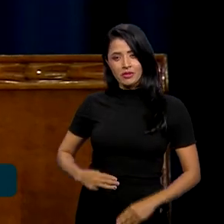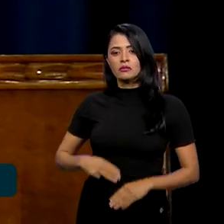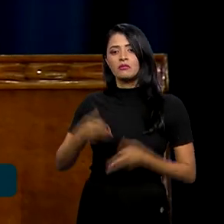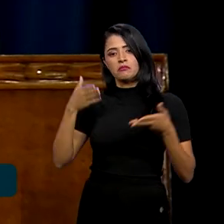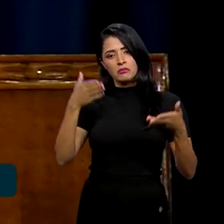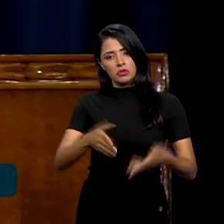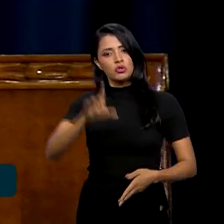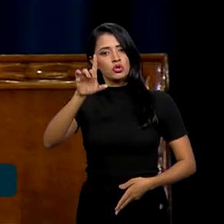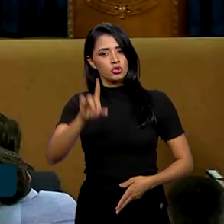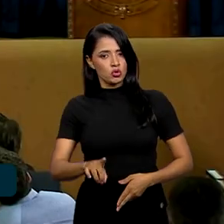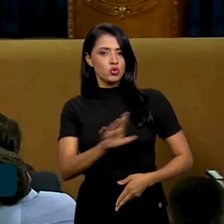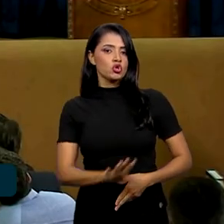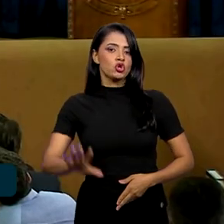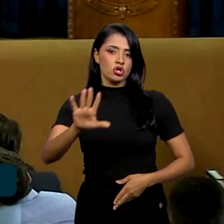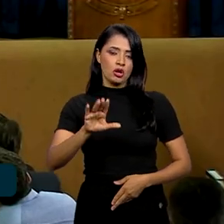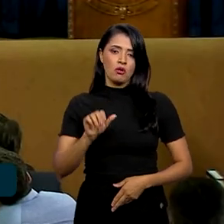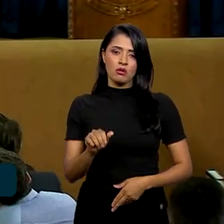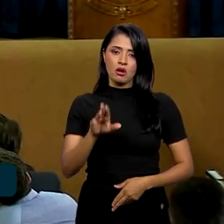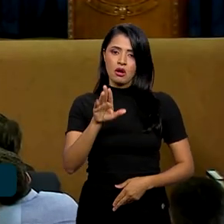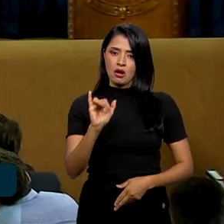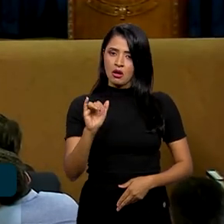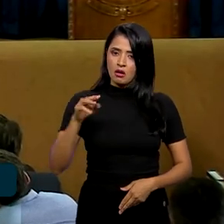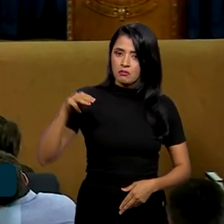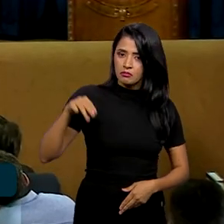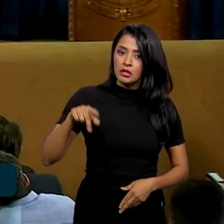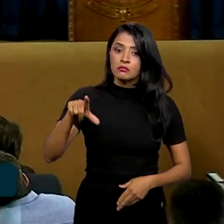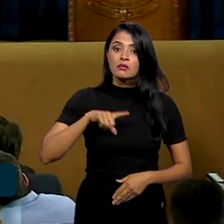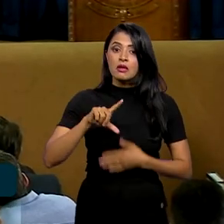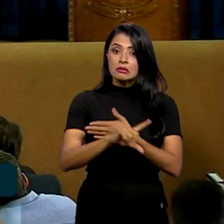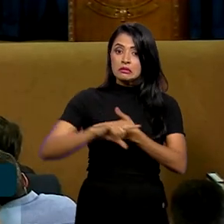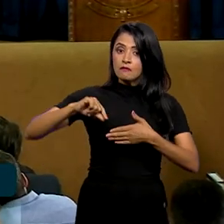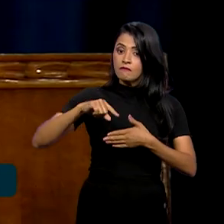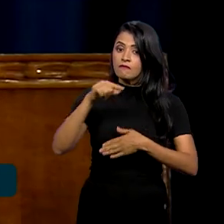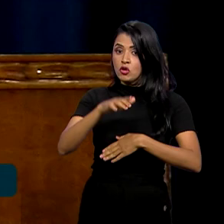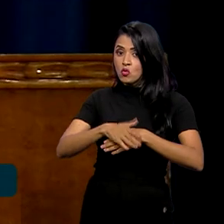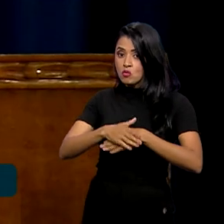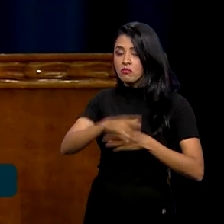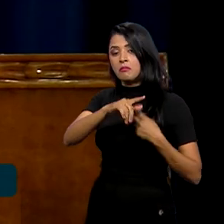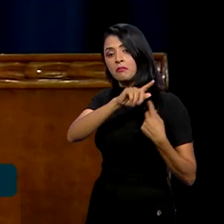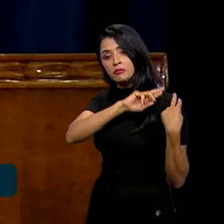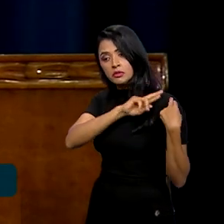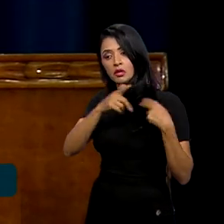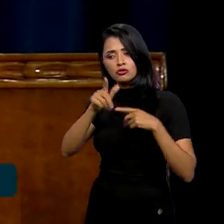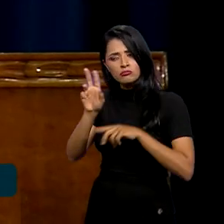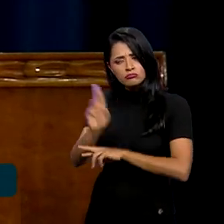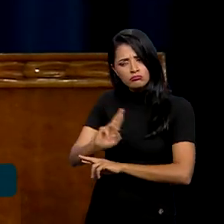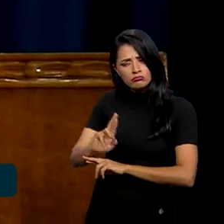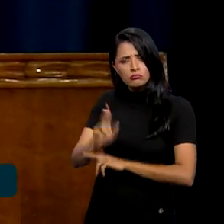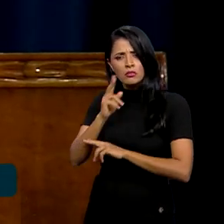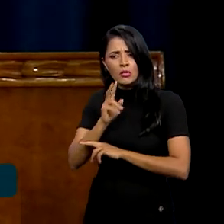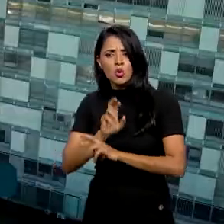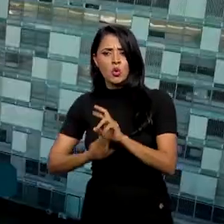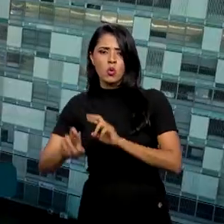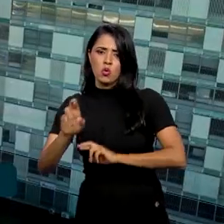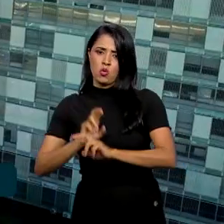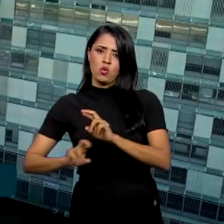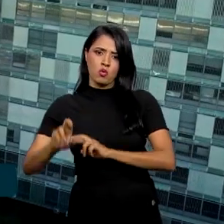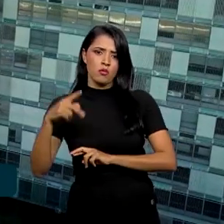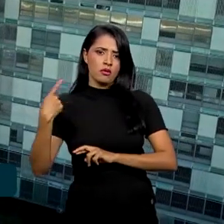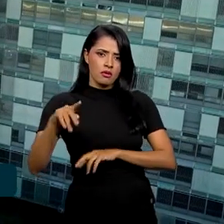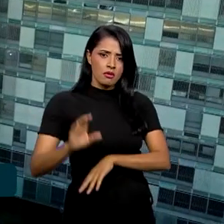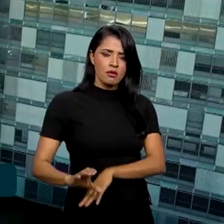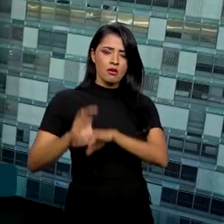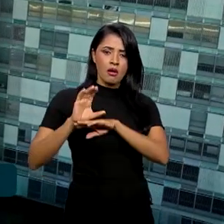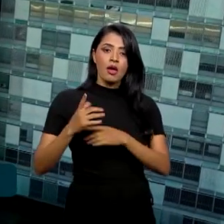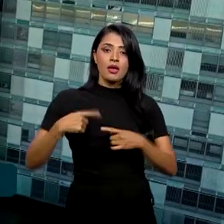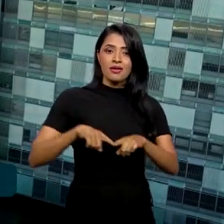diretor-geral da ABIN. A Casa Civil terá funções de monitoramento e formulação de políticas públicas no Conselho e atuará